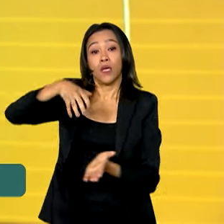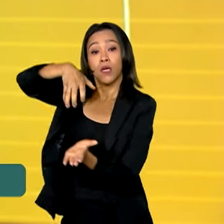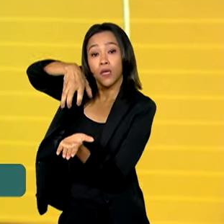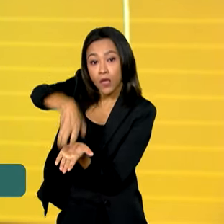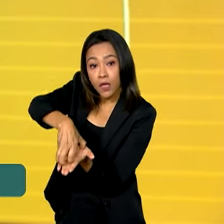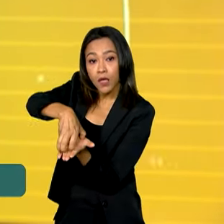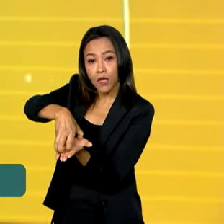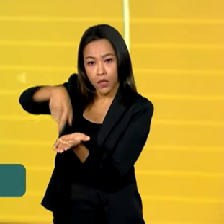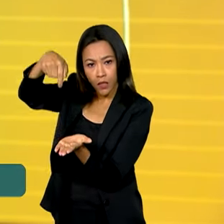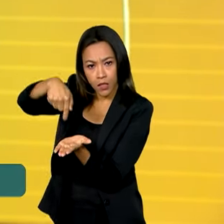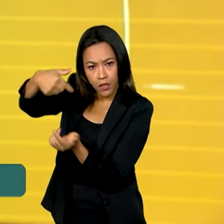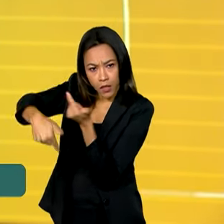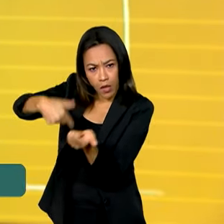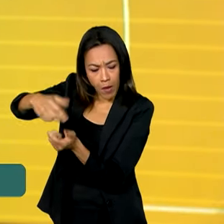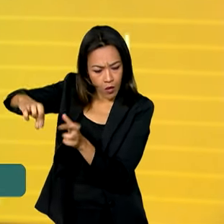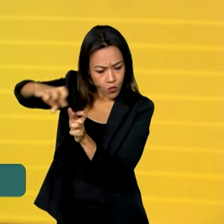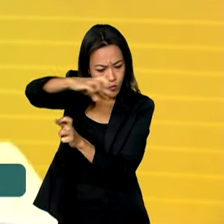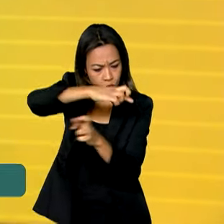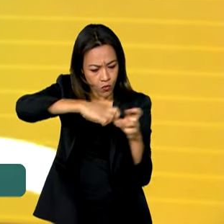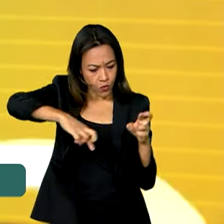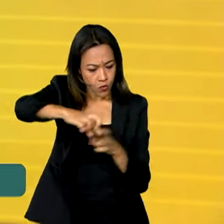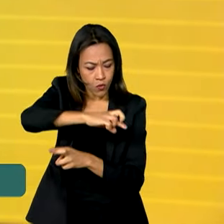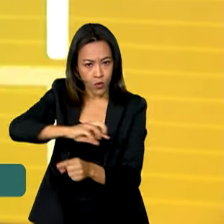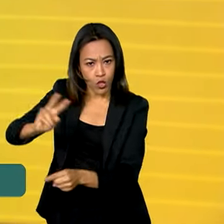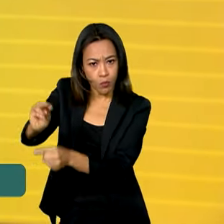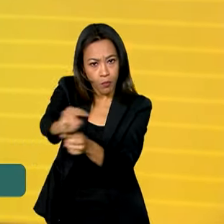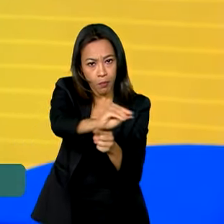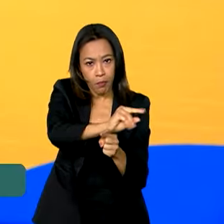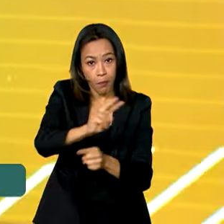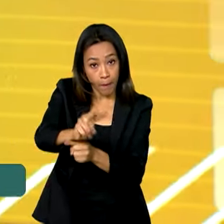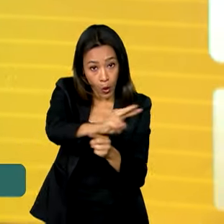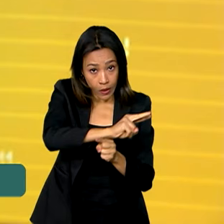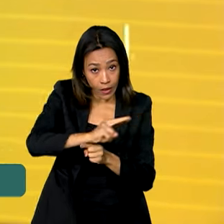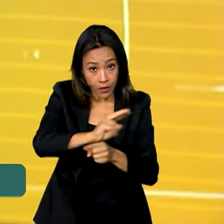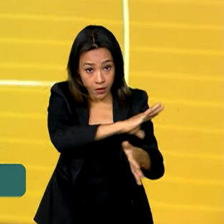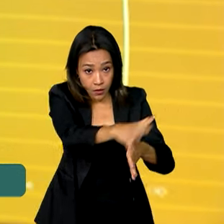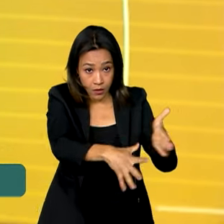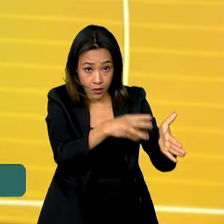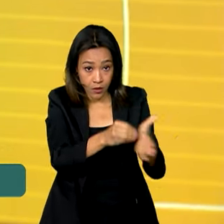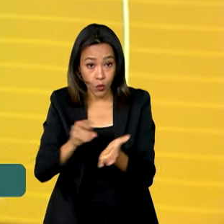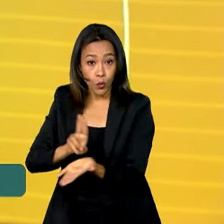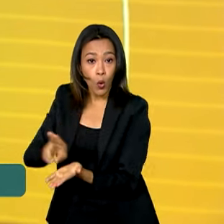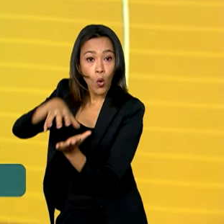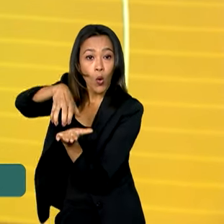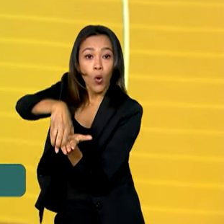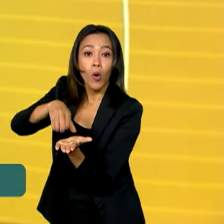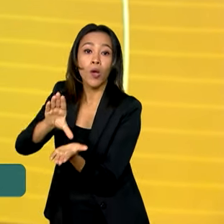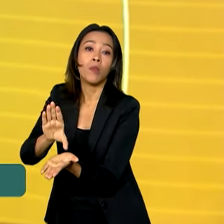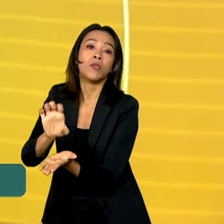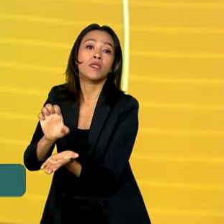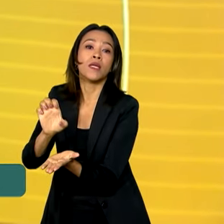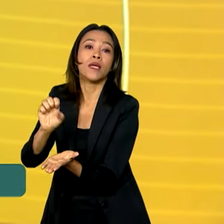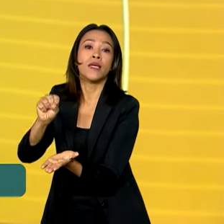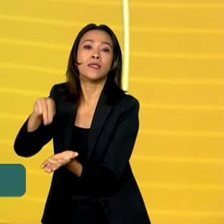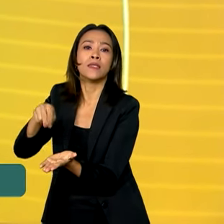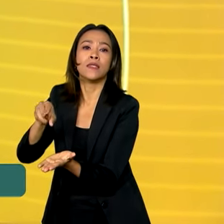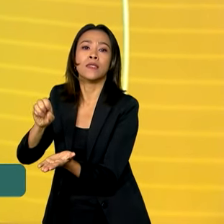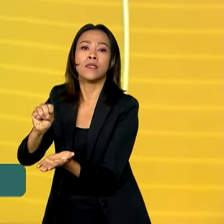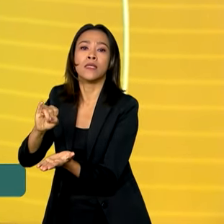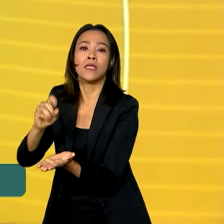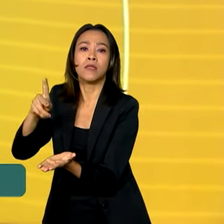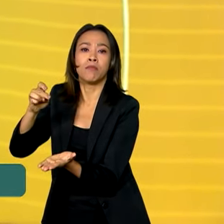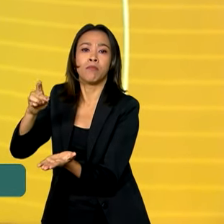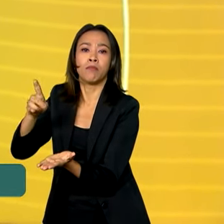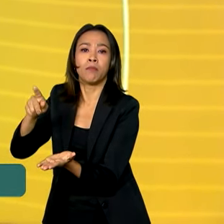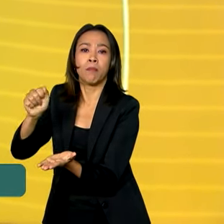Gestor e Operacional do Sistema de Proteção da Amazônia, o SENZIPAM, divulgados pela Casa de Governo nesta segunda-feira,